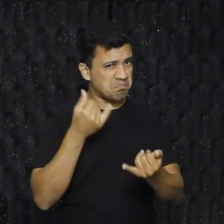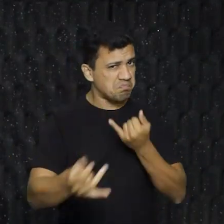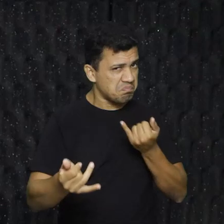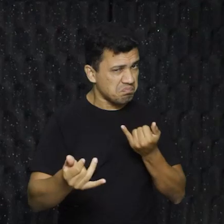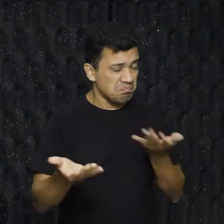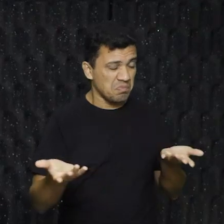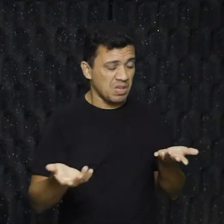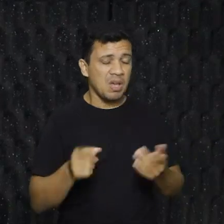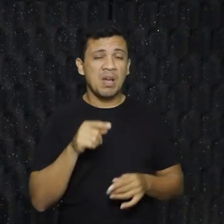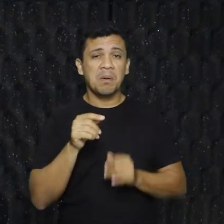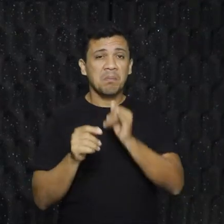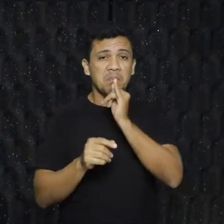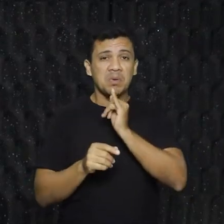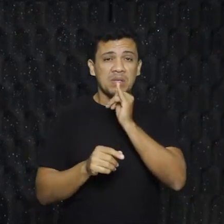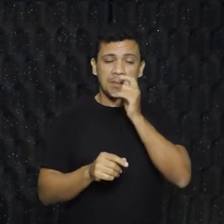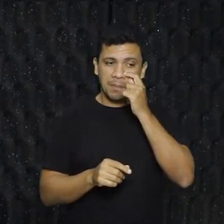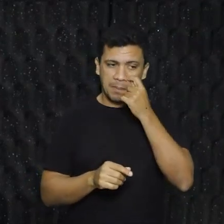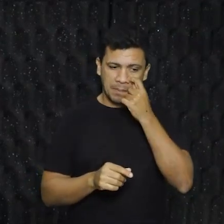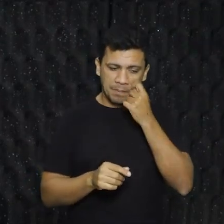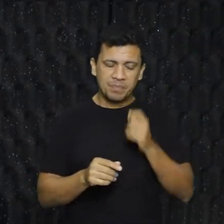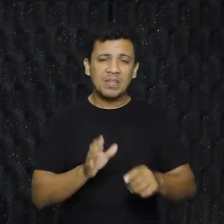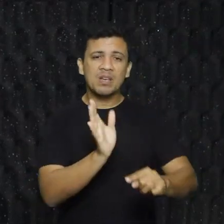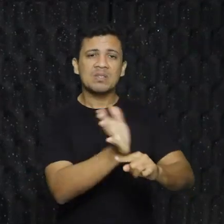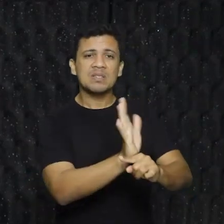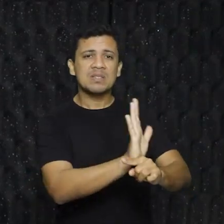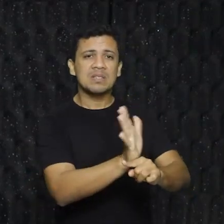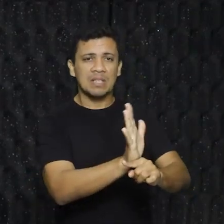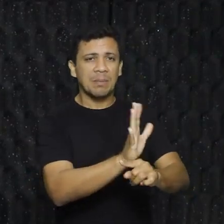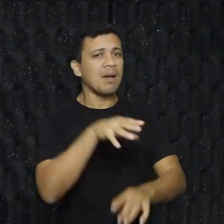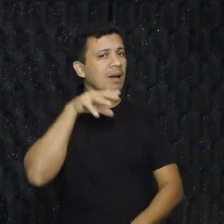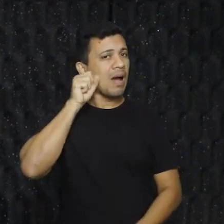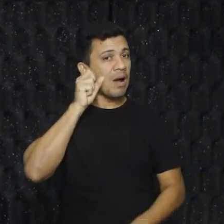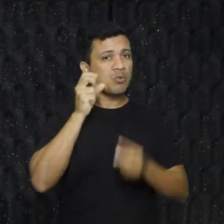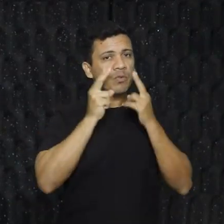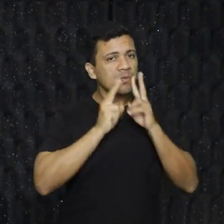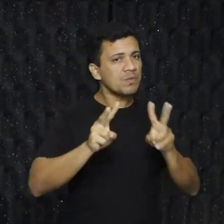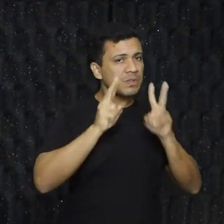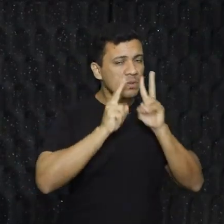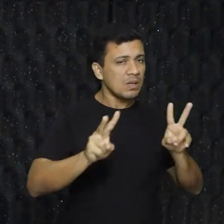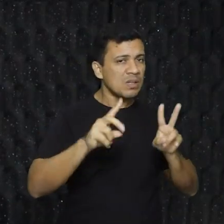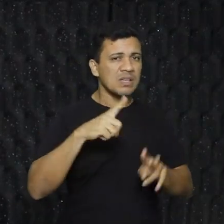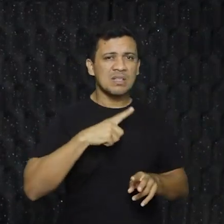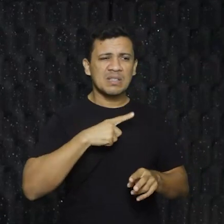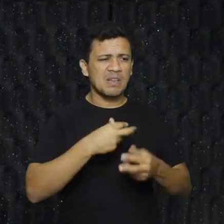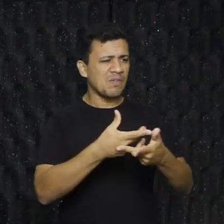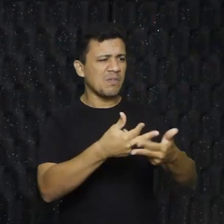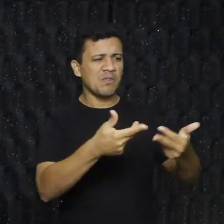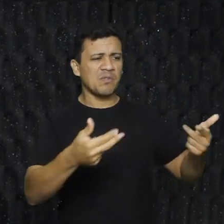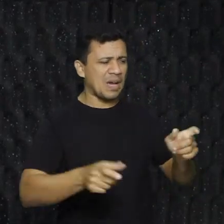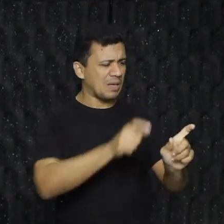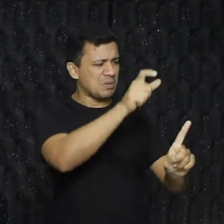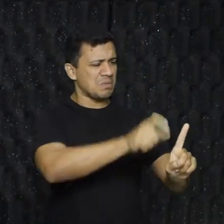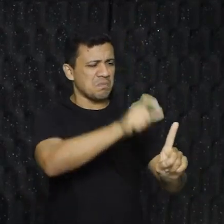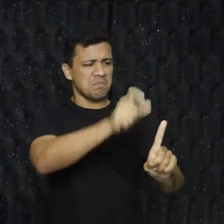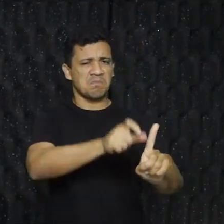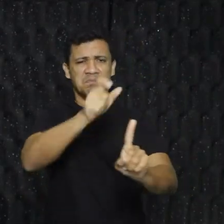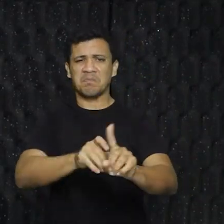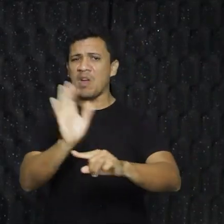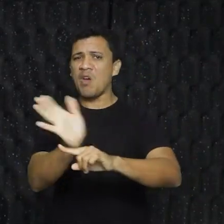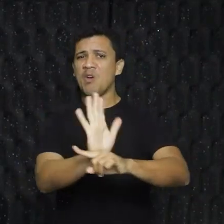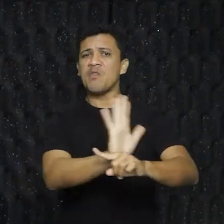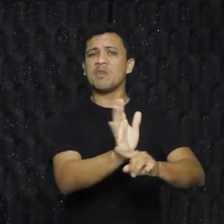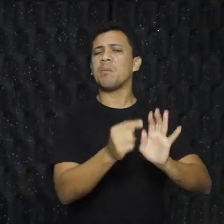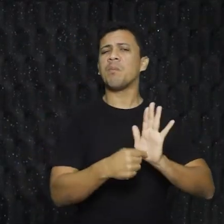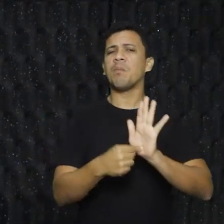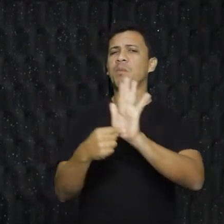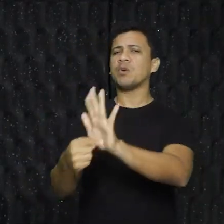Quando você fala, por exemplo, na produção de cinema, na produção do audiovisual, você vai ter uma quantidade de séries, personagens, filmes, que